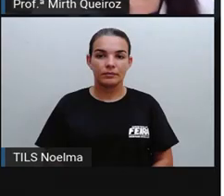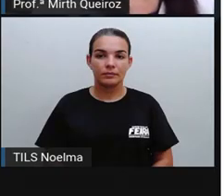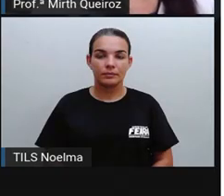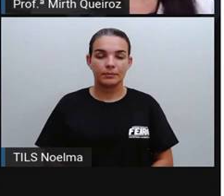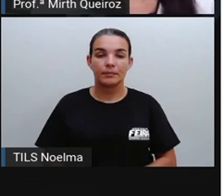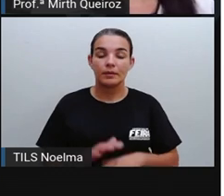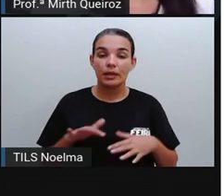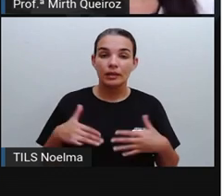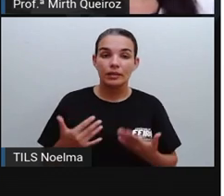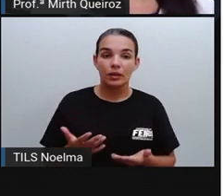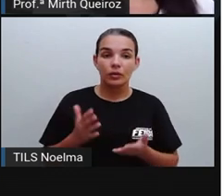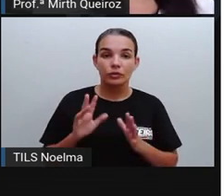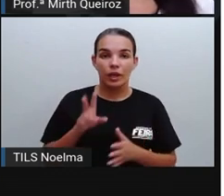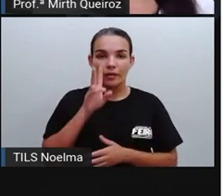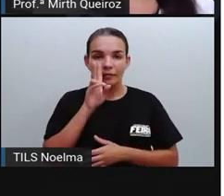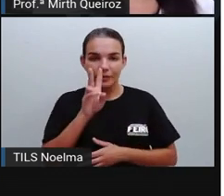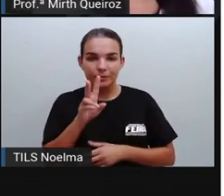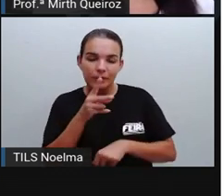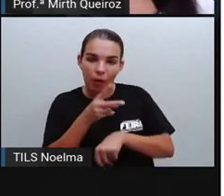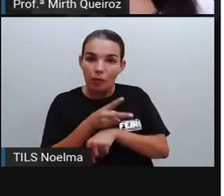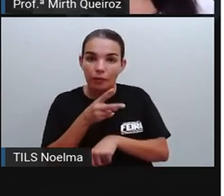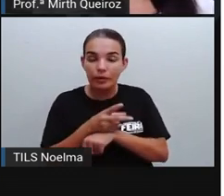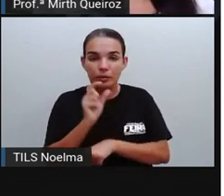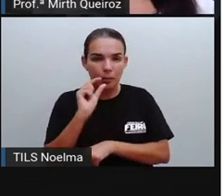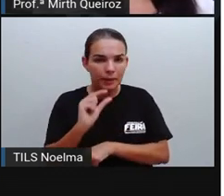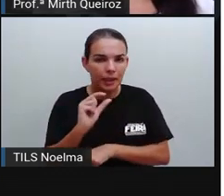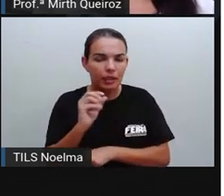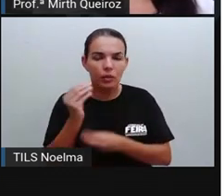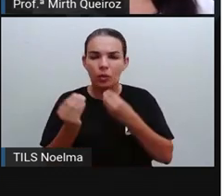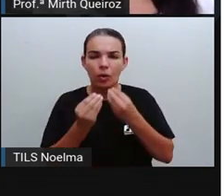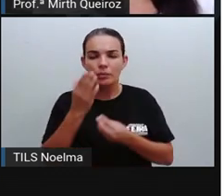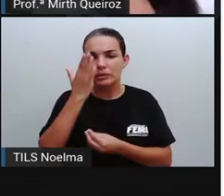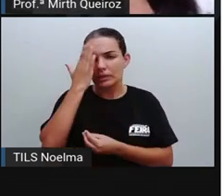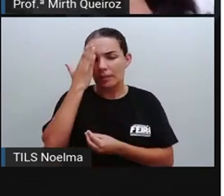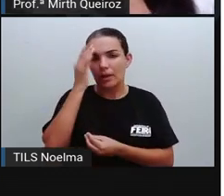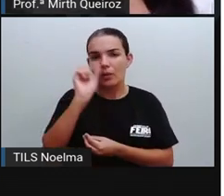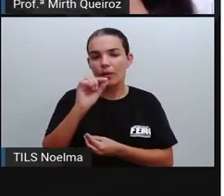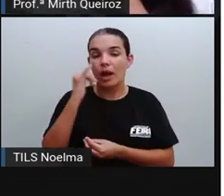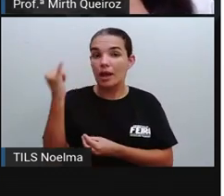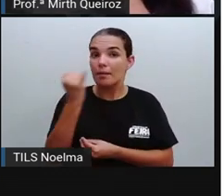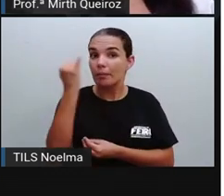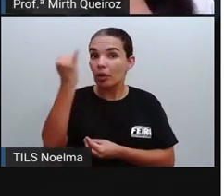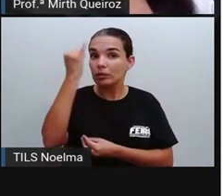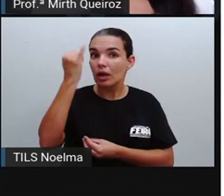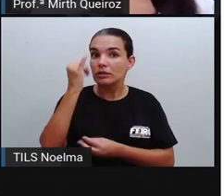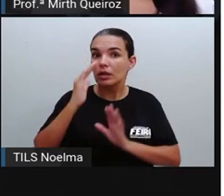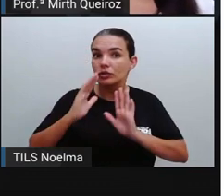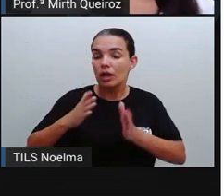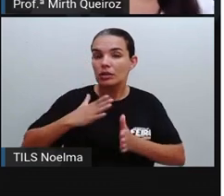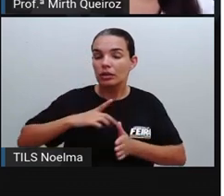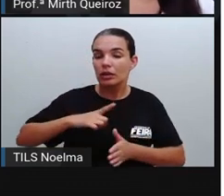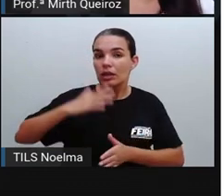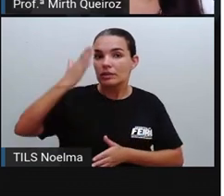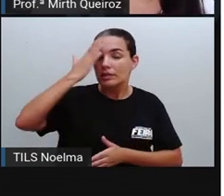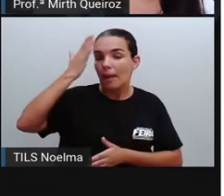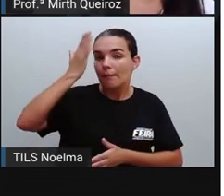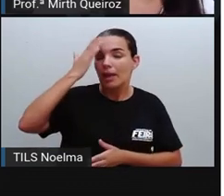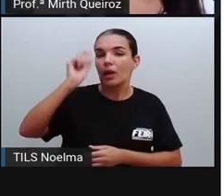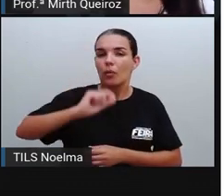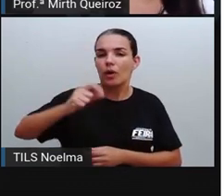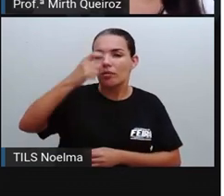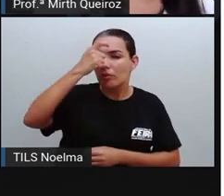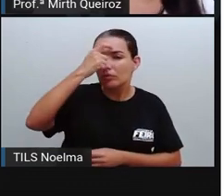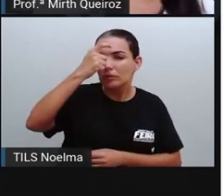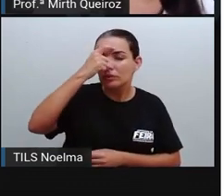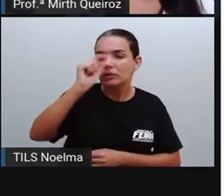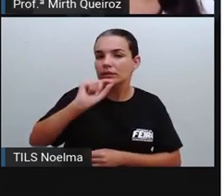Aí nós tivemos um pequeno vídeo para falar sobre a importância de nos conscientizarmos em relação a essa